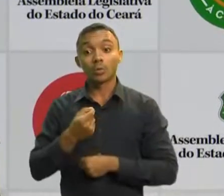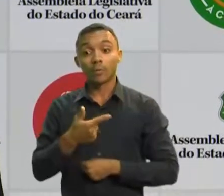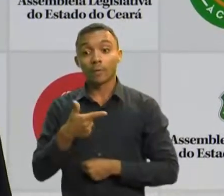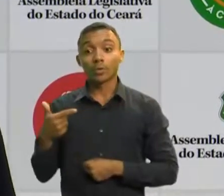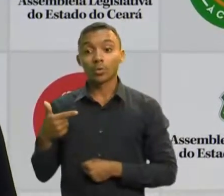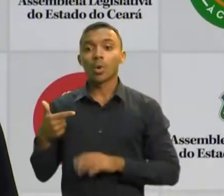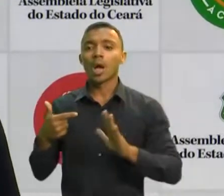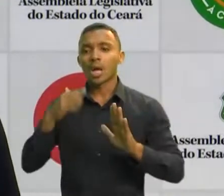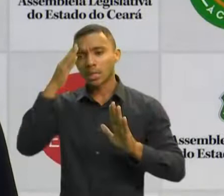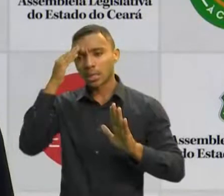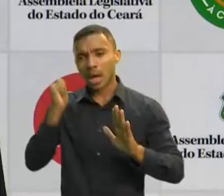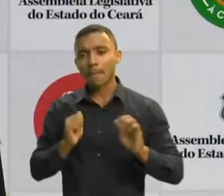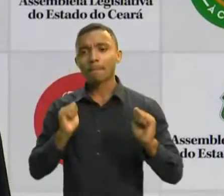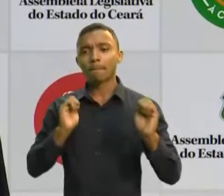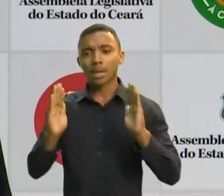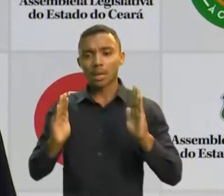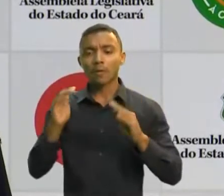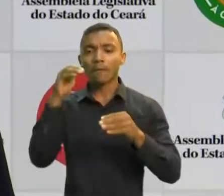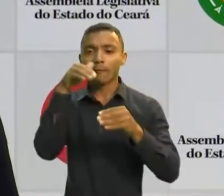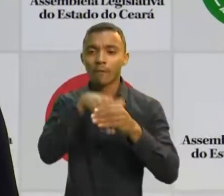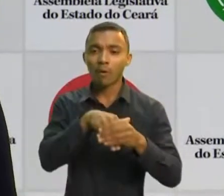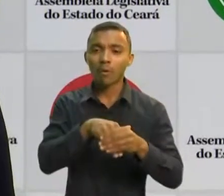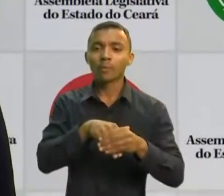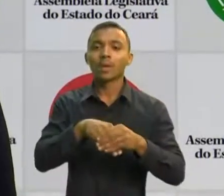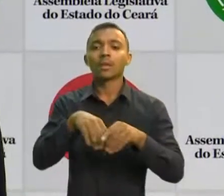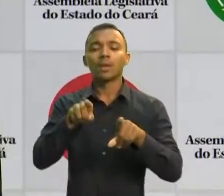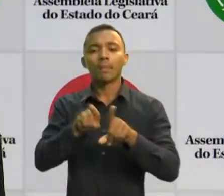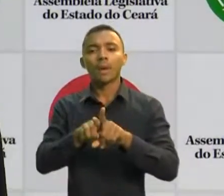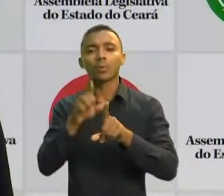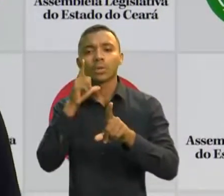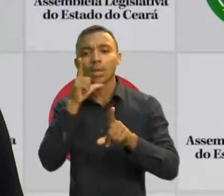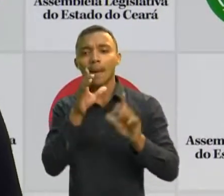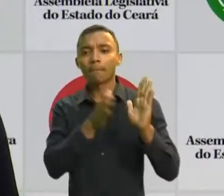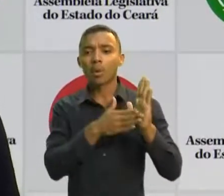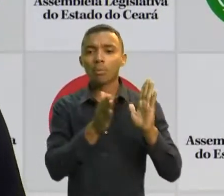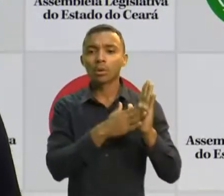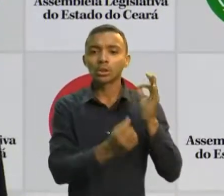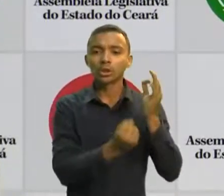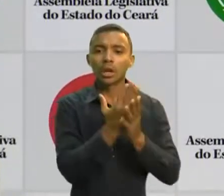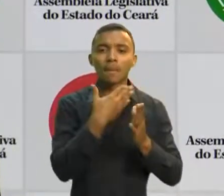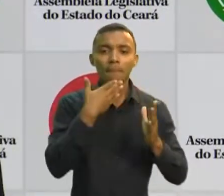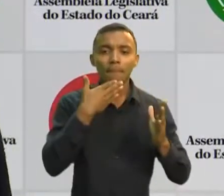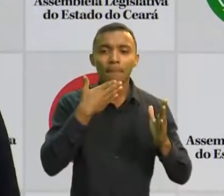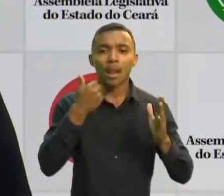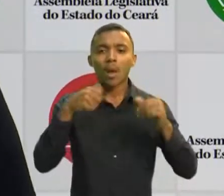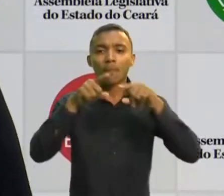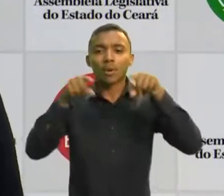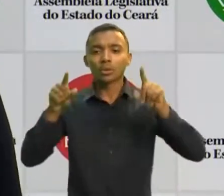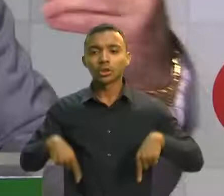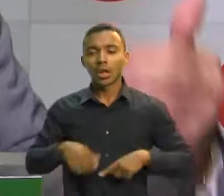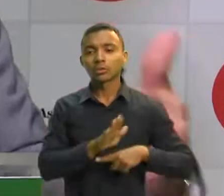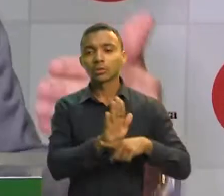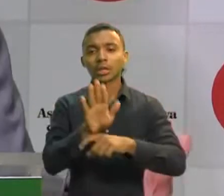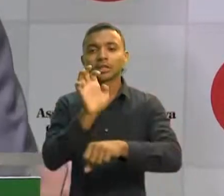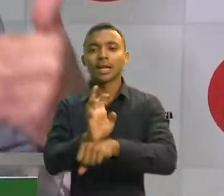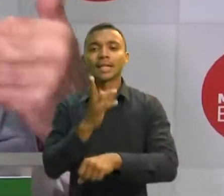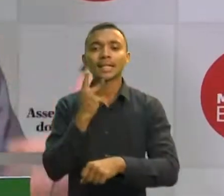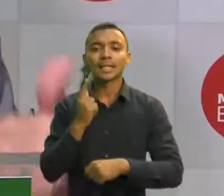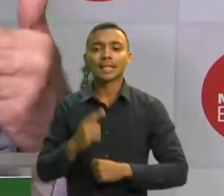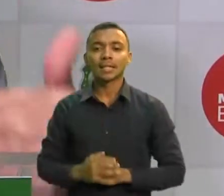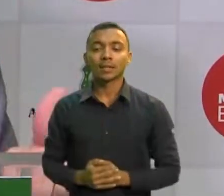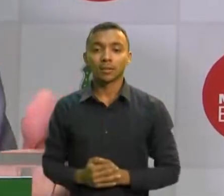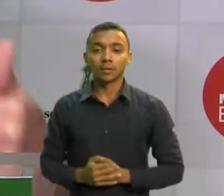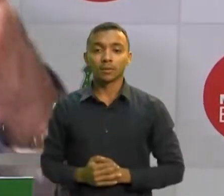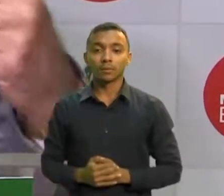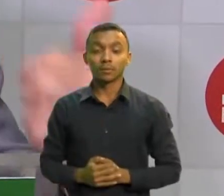eleitoral, mas para que a gente consiga vários projetos para melhorar a vida dos nossos seares, do Estado de Seara como um todo. Tudo indica que em